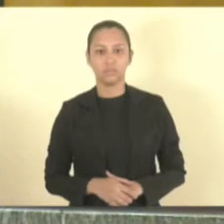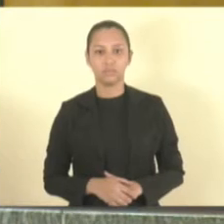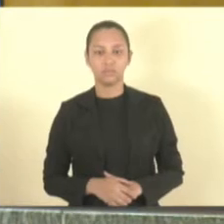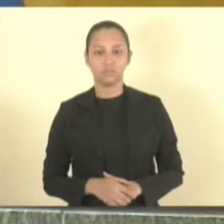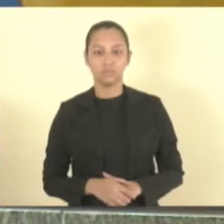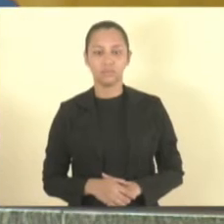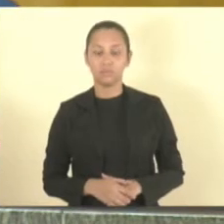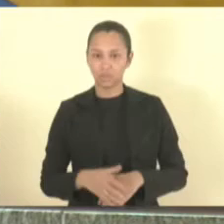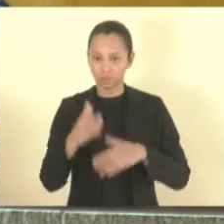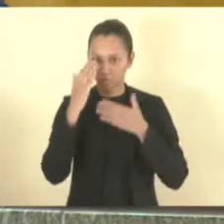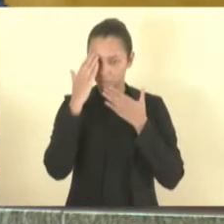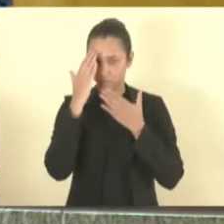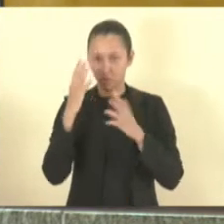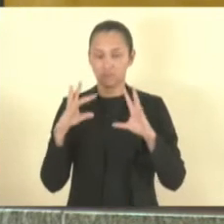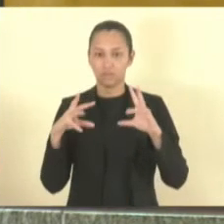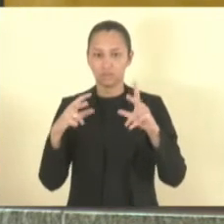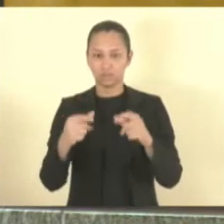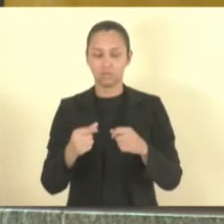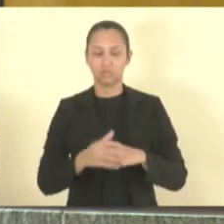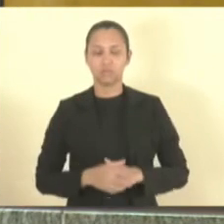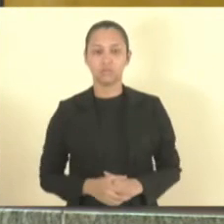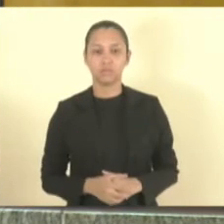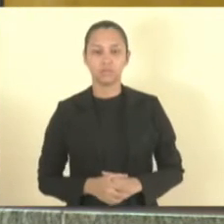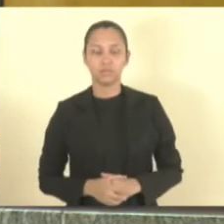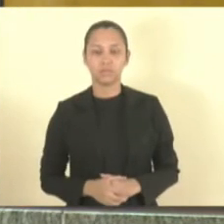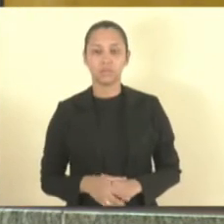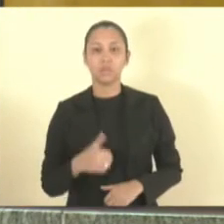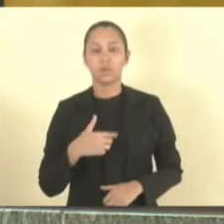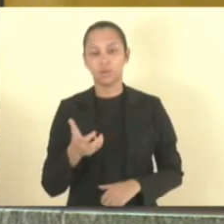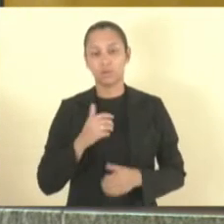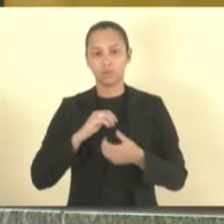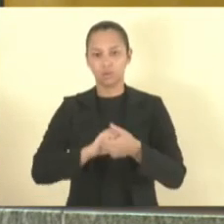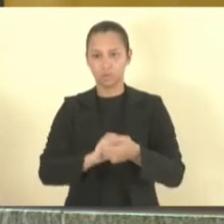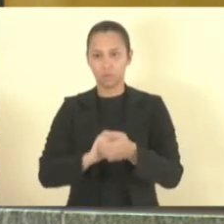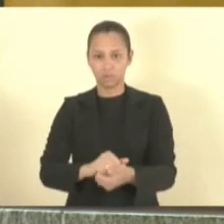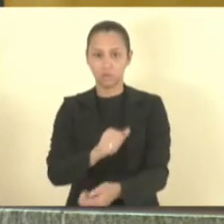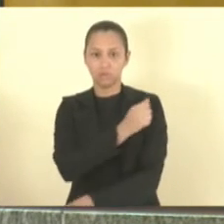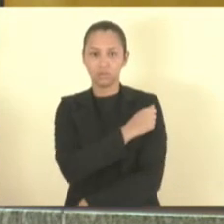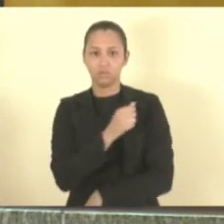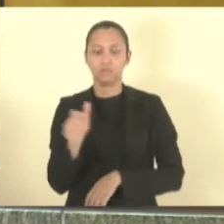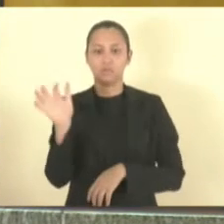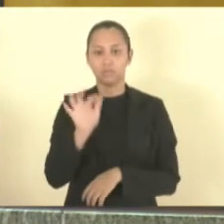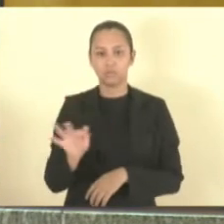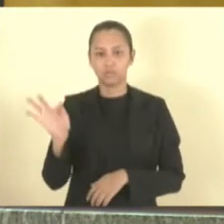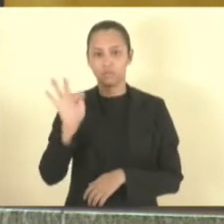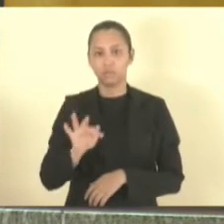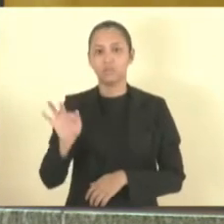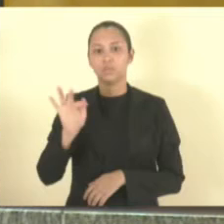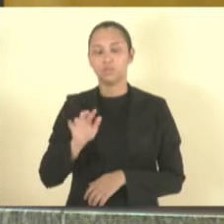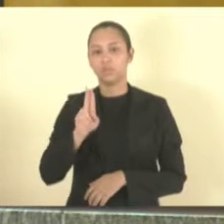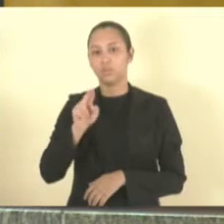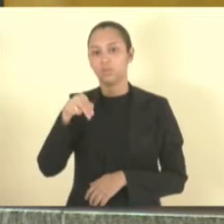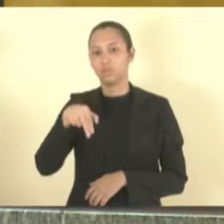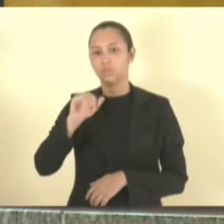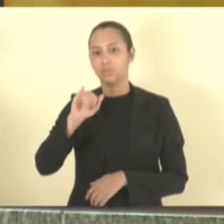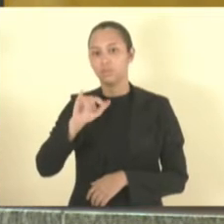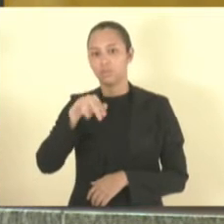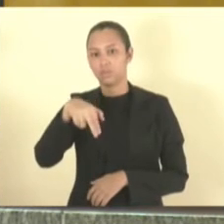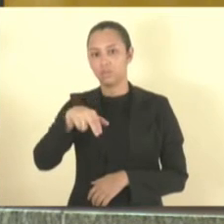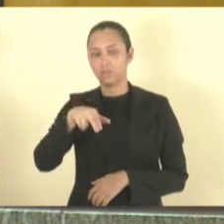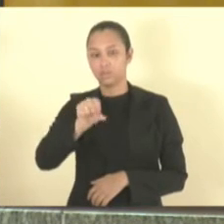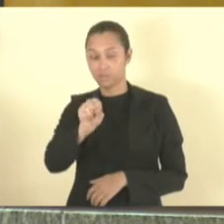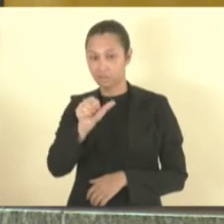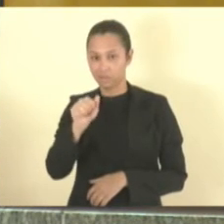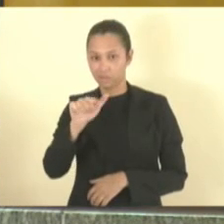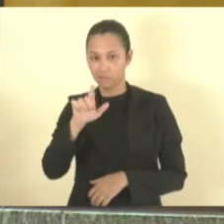Muito obrigado a todos. Eu quero saudar aqui os alunos da faculdade Unisales. Muito obrigado